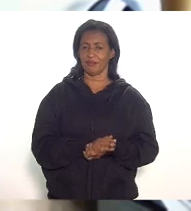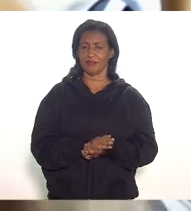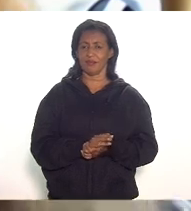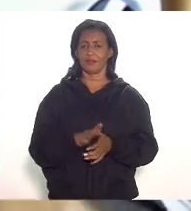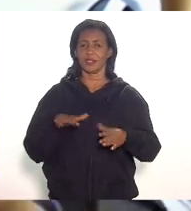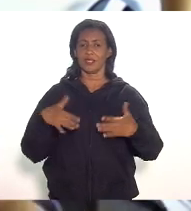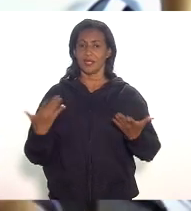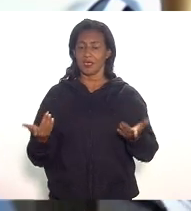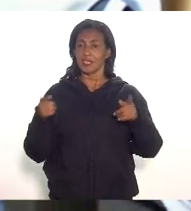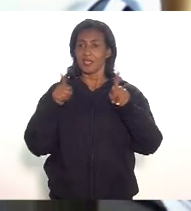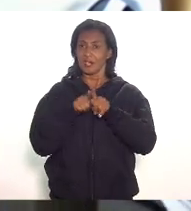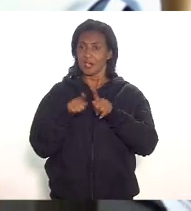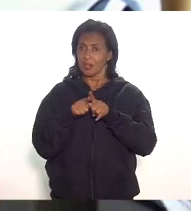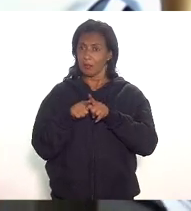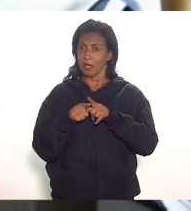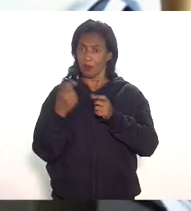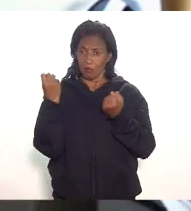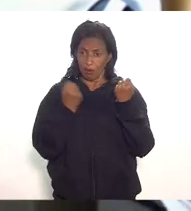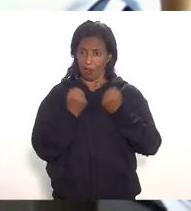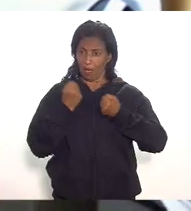inclusive no automóvel